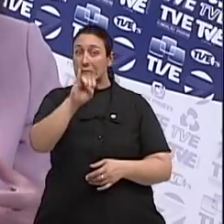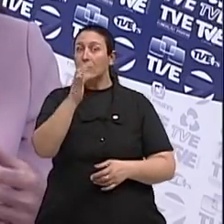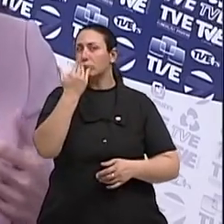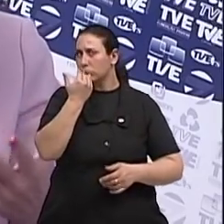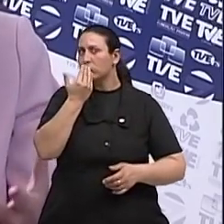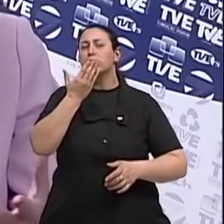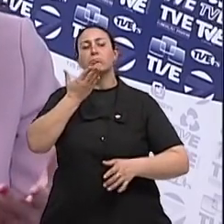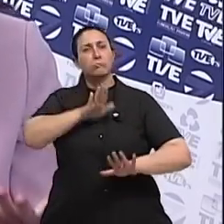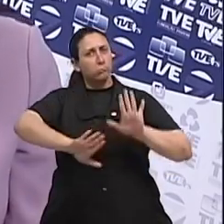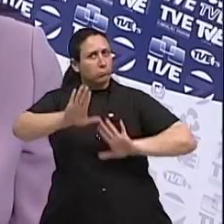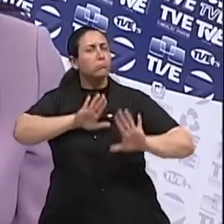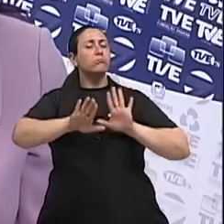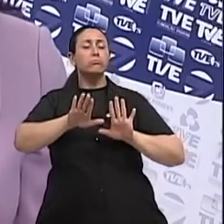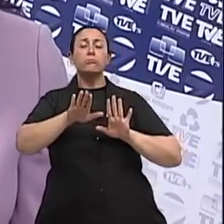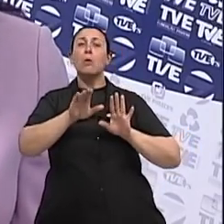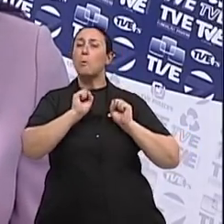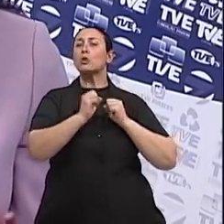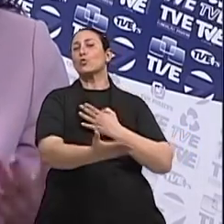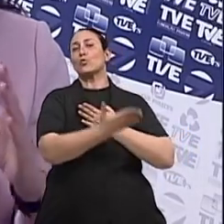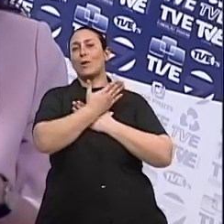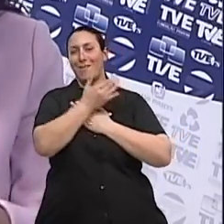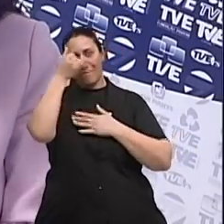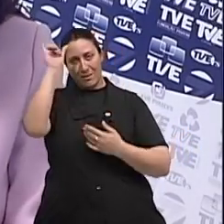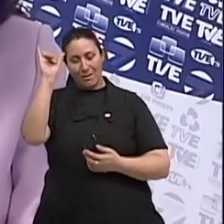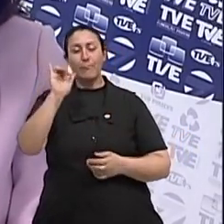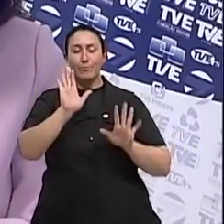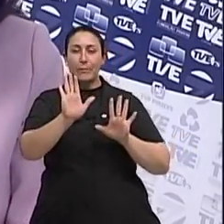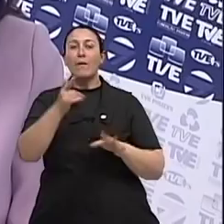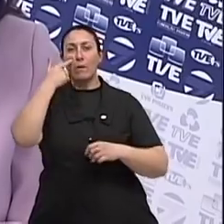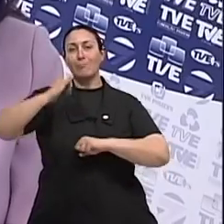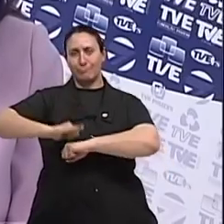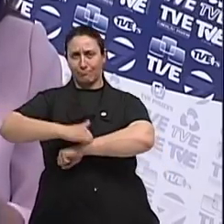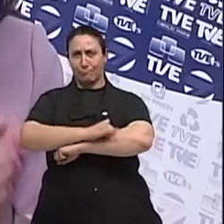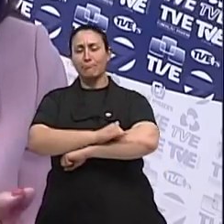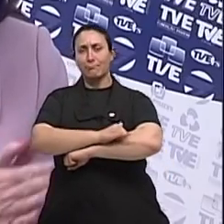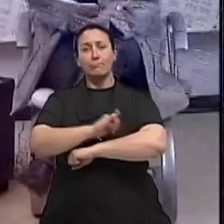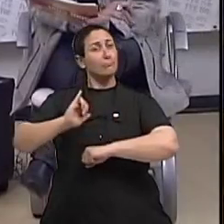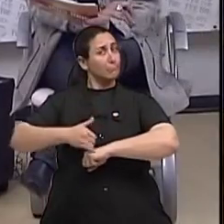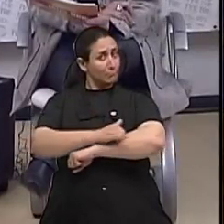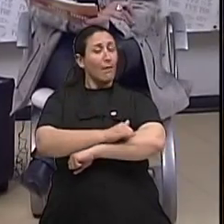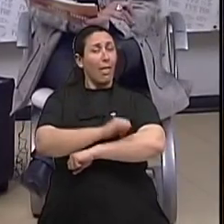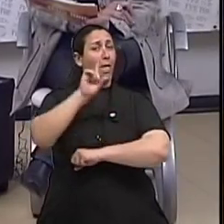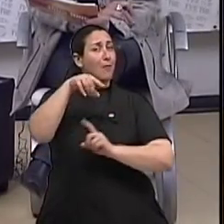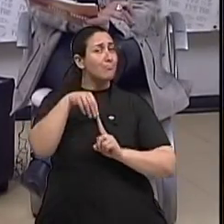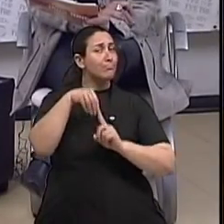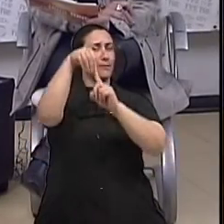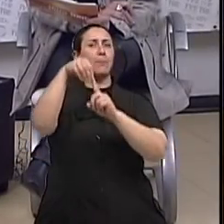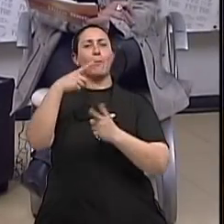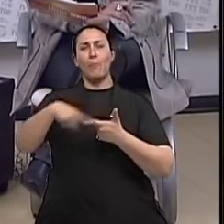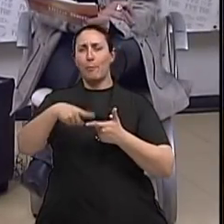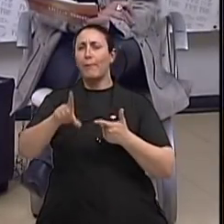pode evitar. Por que a gente está dizendo? Obesidade, hoje, é o principal risco conhecido